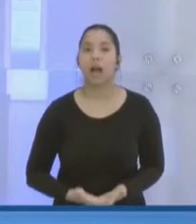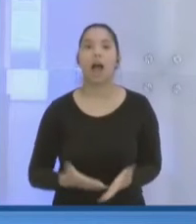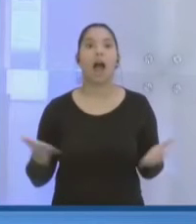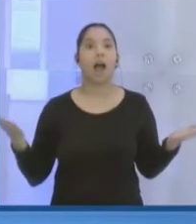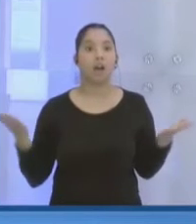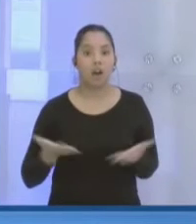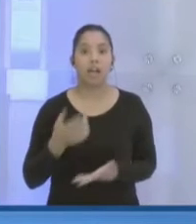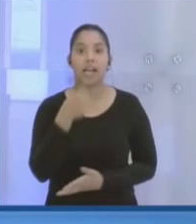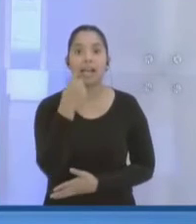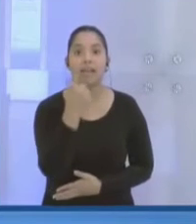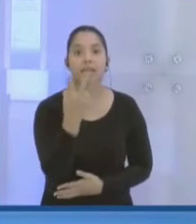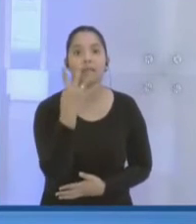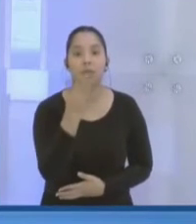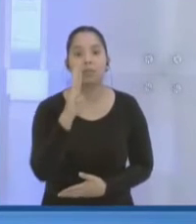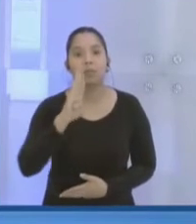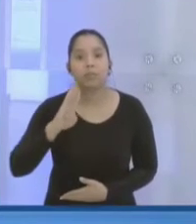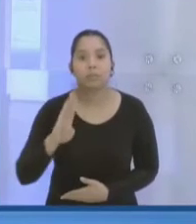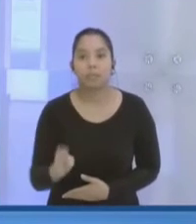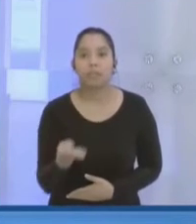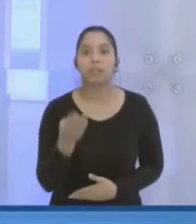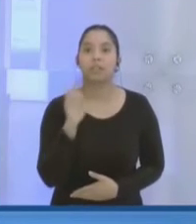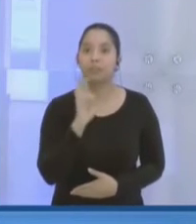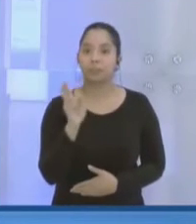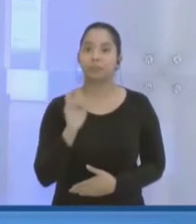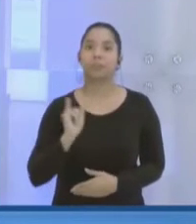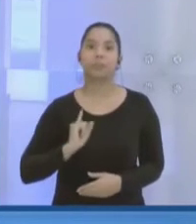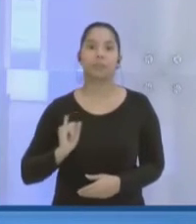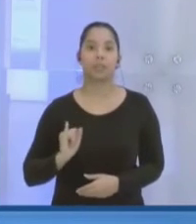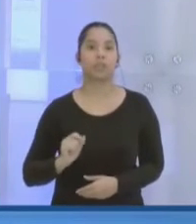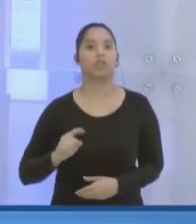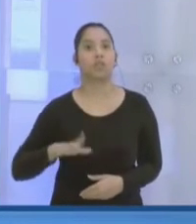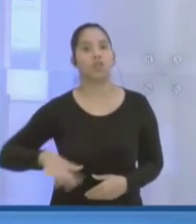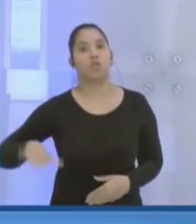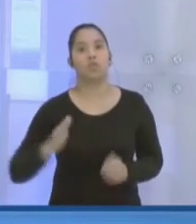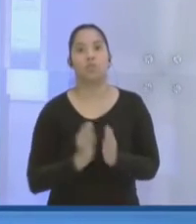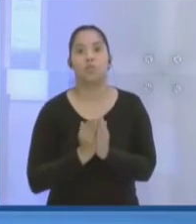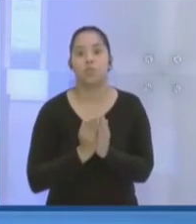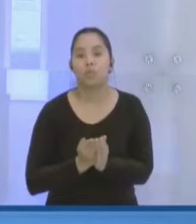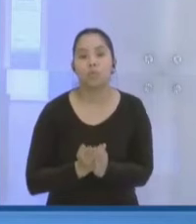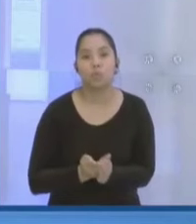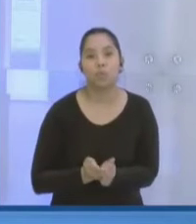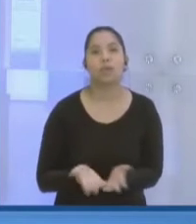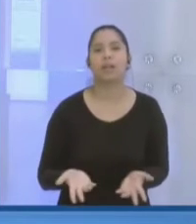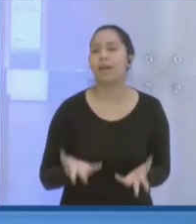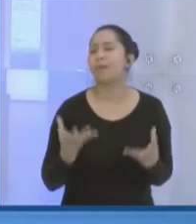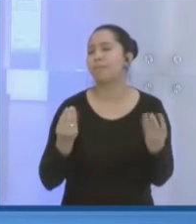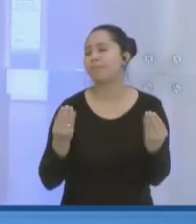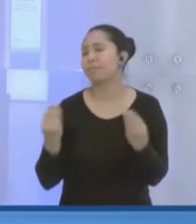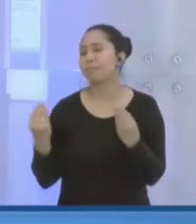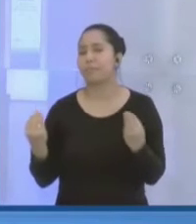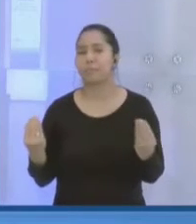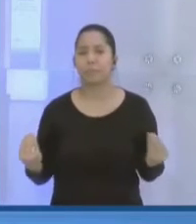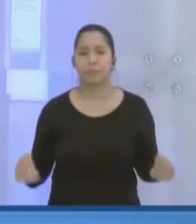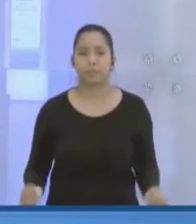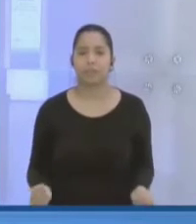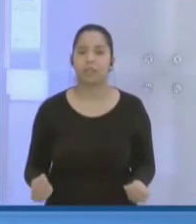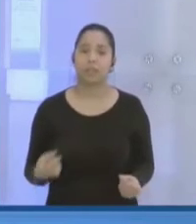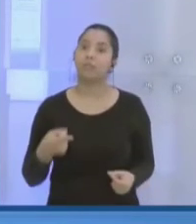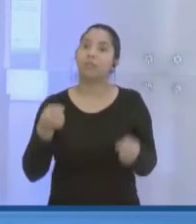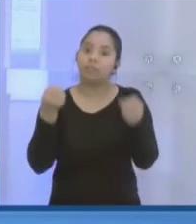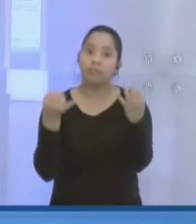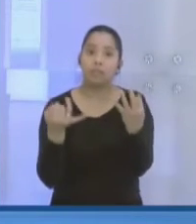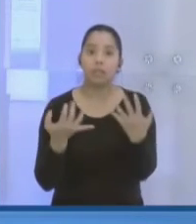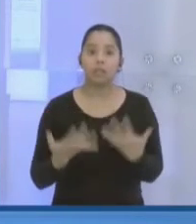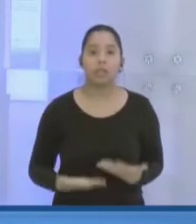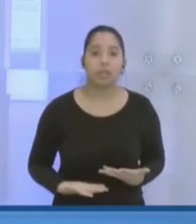agora 14 bilhões de reais em investimento no setor portuário, em terminais. Isso é bastante coisa. Então isso explica